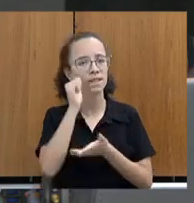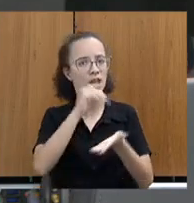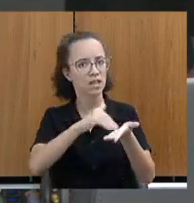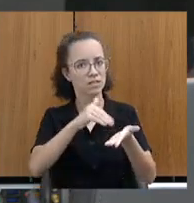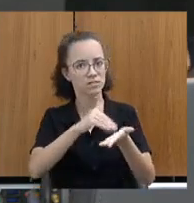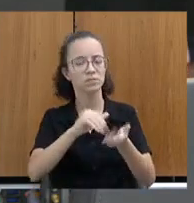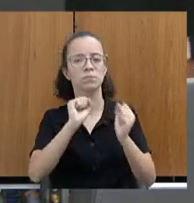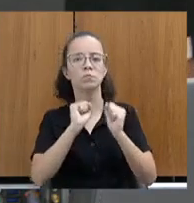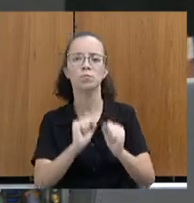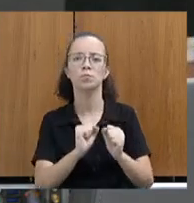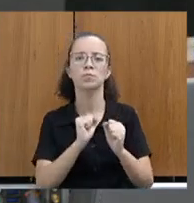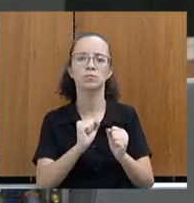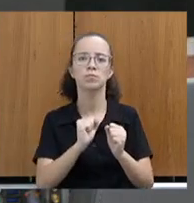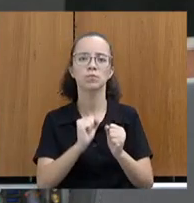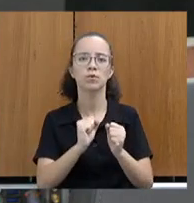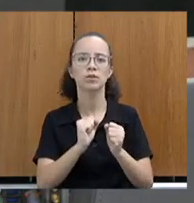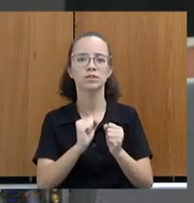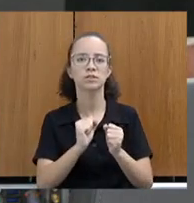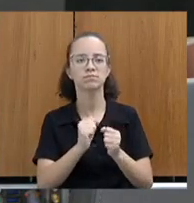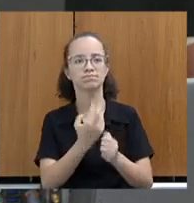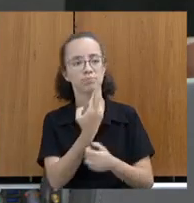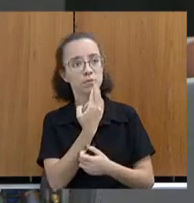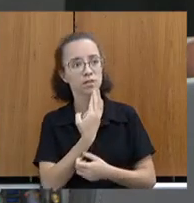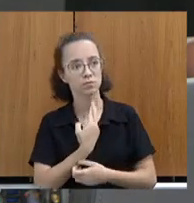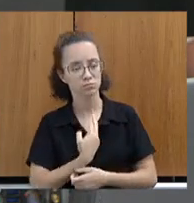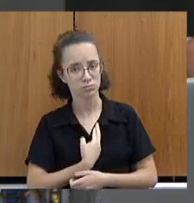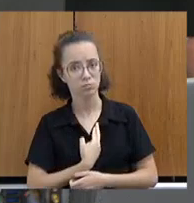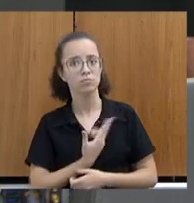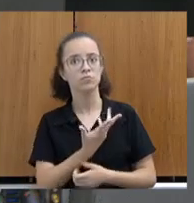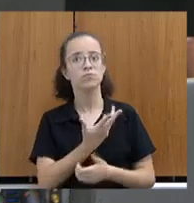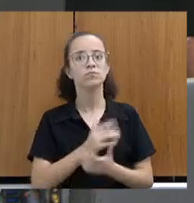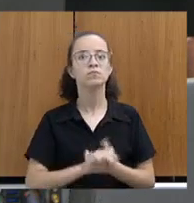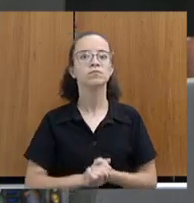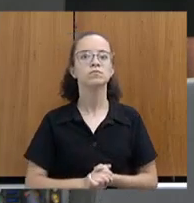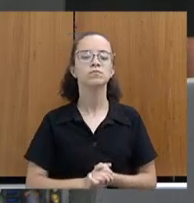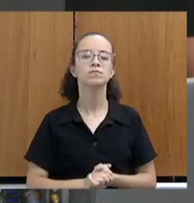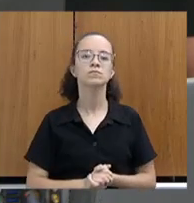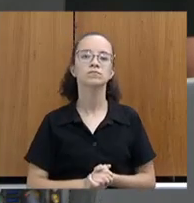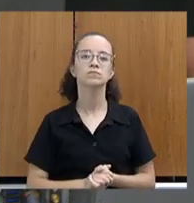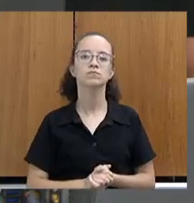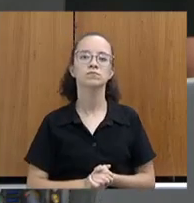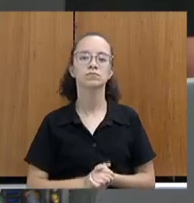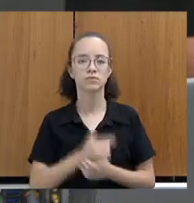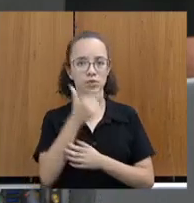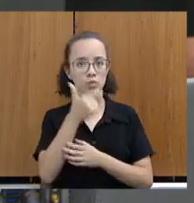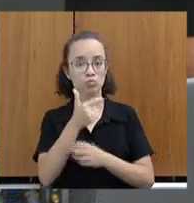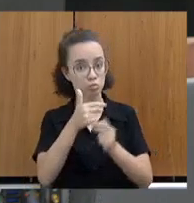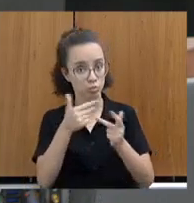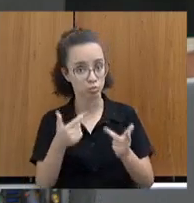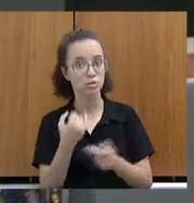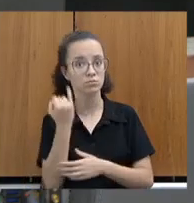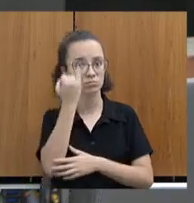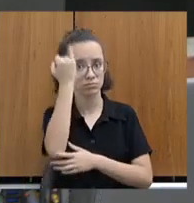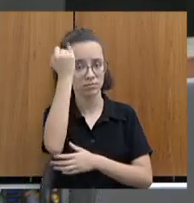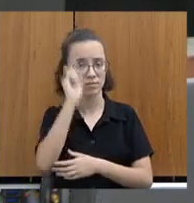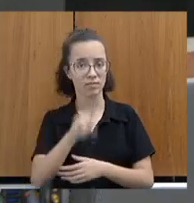pudesse me contemplar com um retorno. Segundo ponto que eu acho importante,